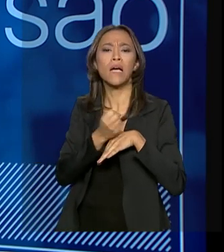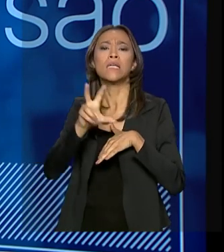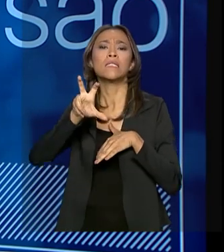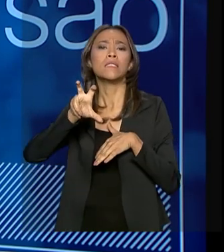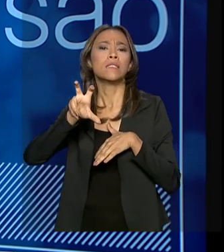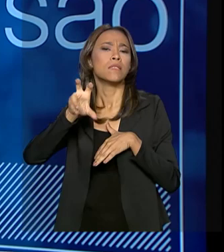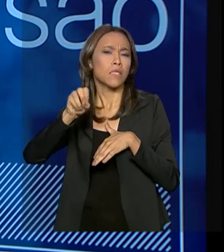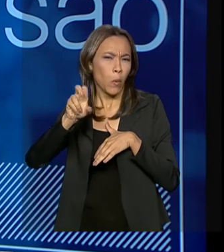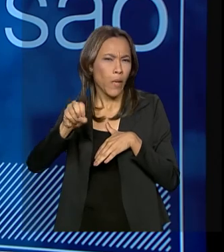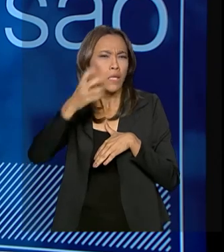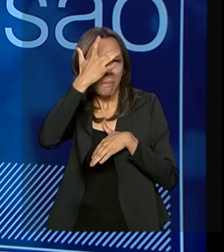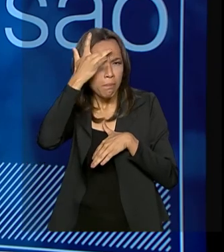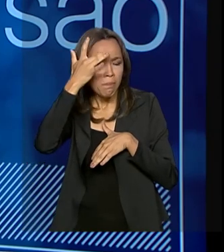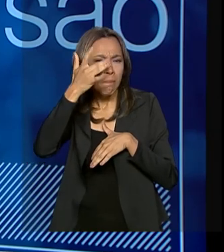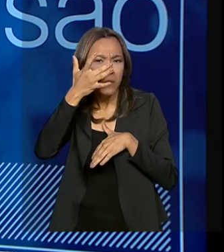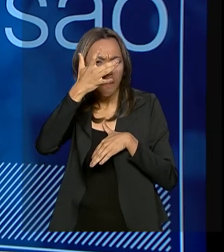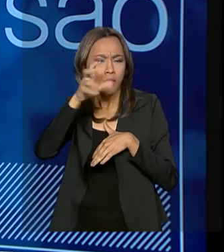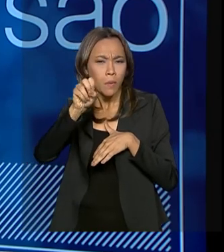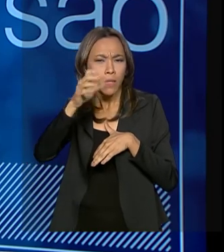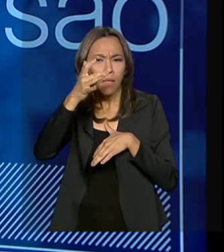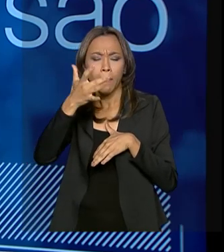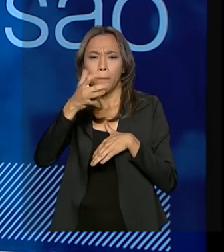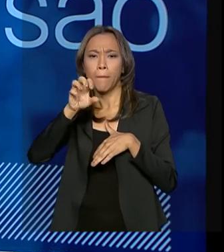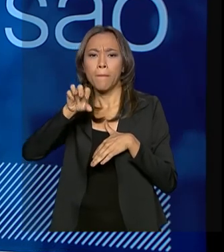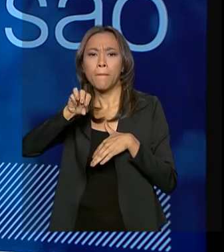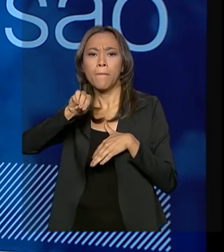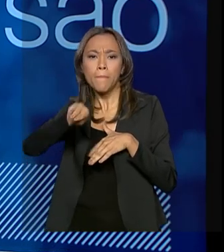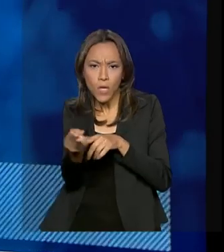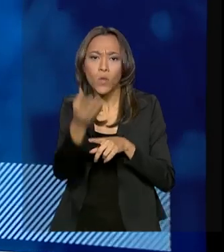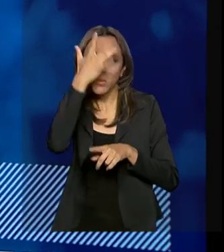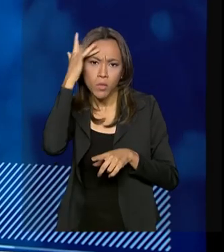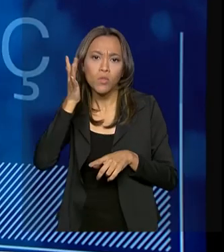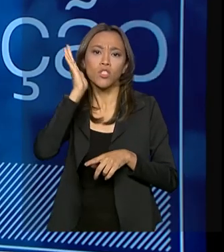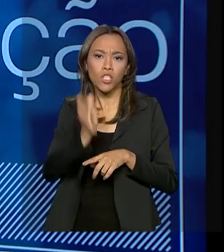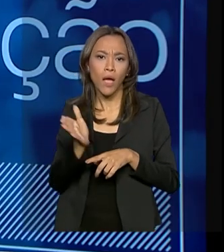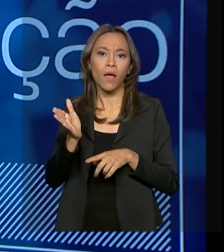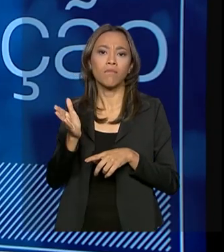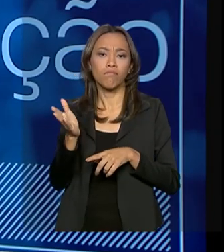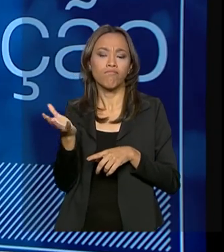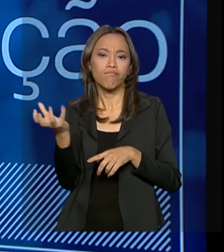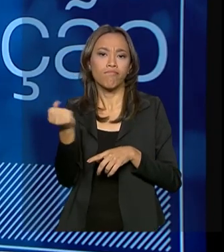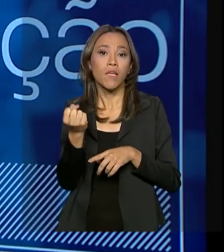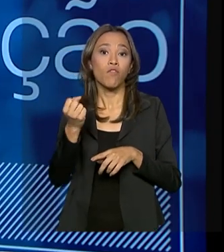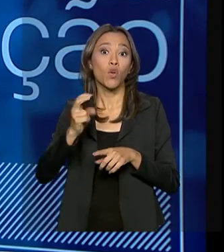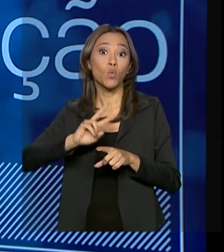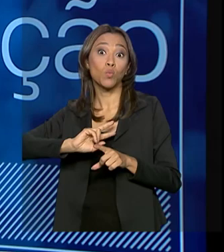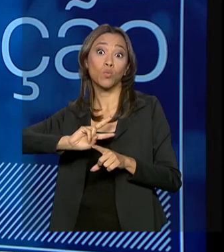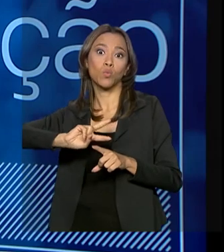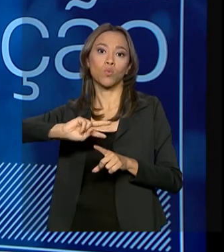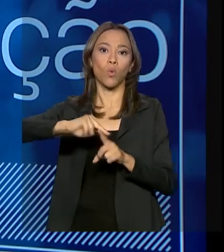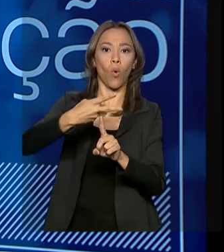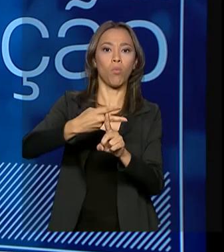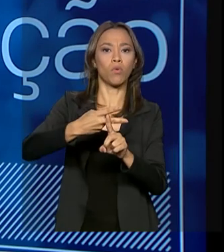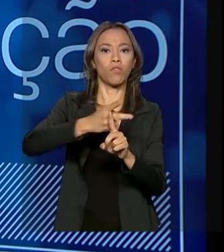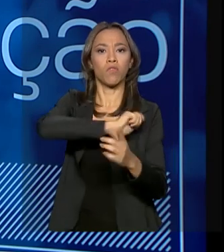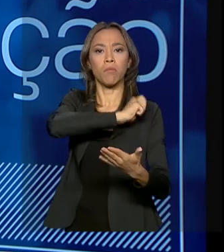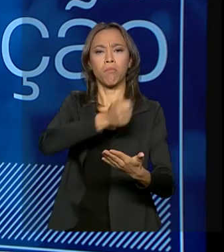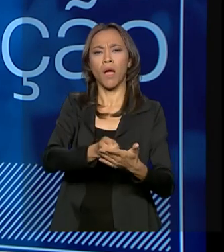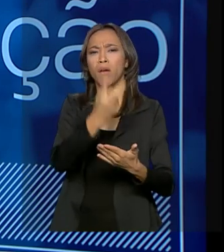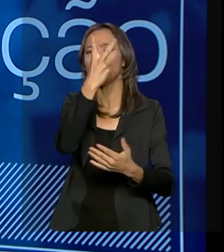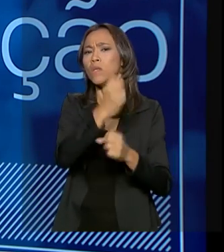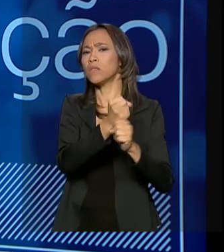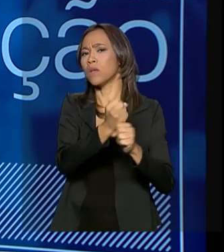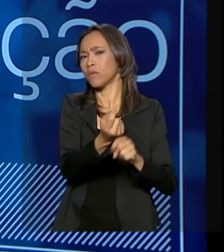de pessoas já realizaram retiradas, ou seja, um número que é o dobro do que foi pago há dois anos atrás.